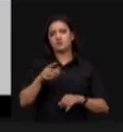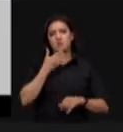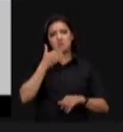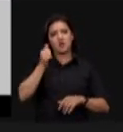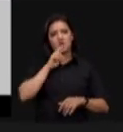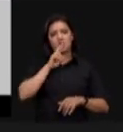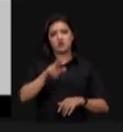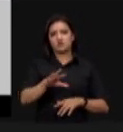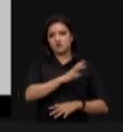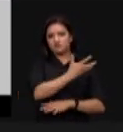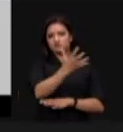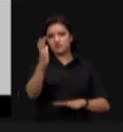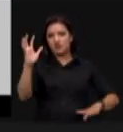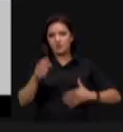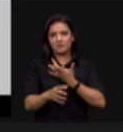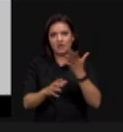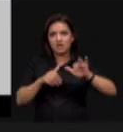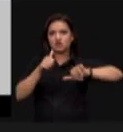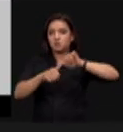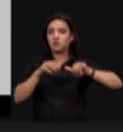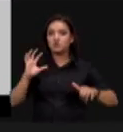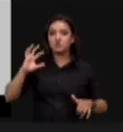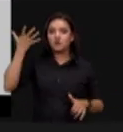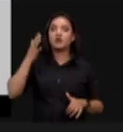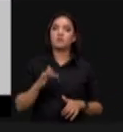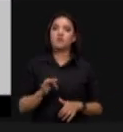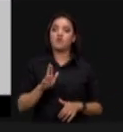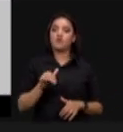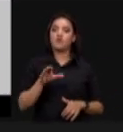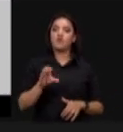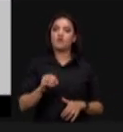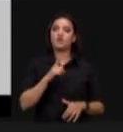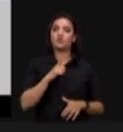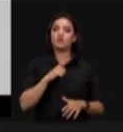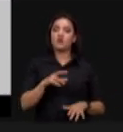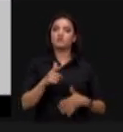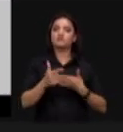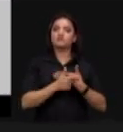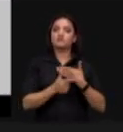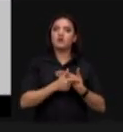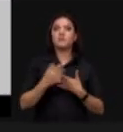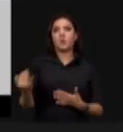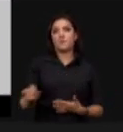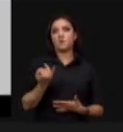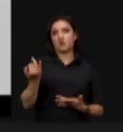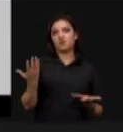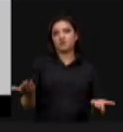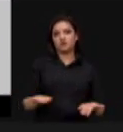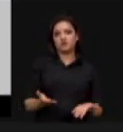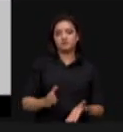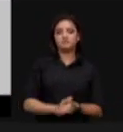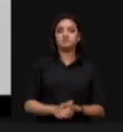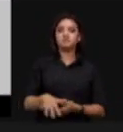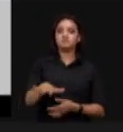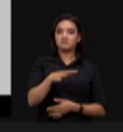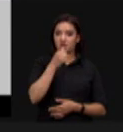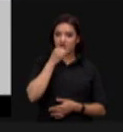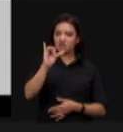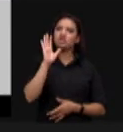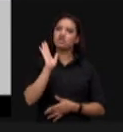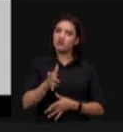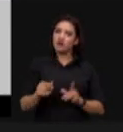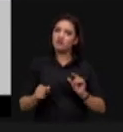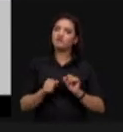para o meio ambiente para a mudança do clima o fundo clima tendo uma função primordial aqui o setor elétrico já pratica